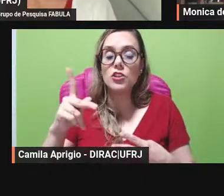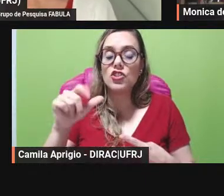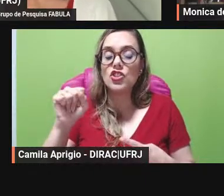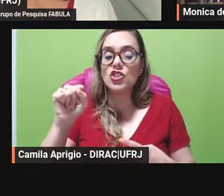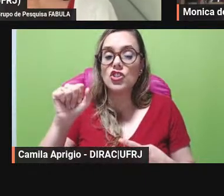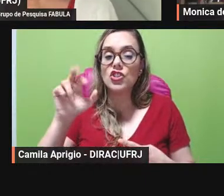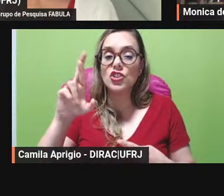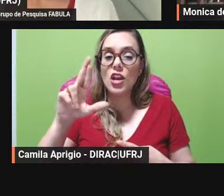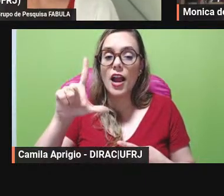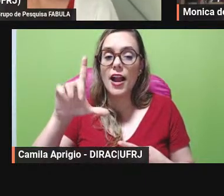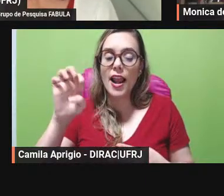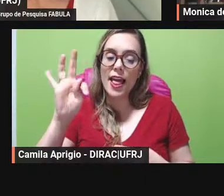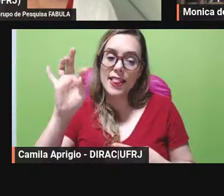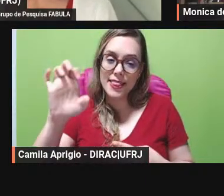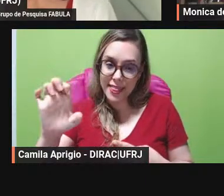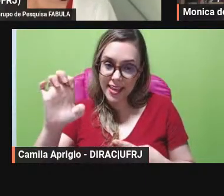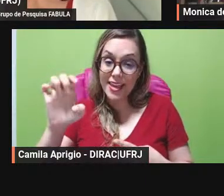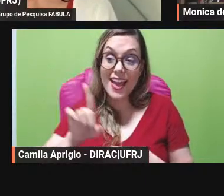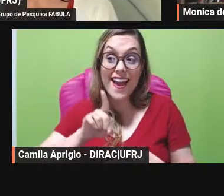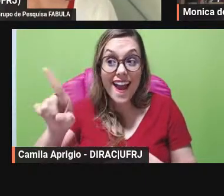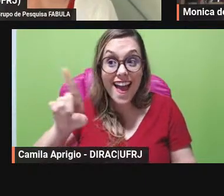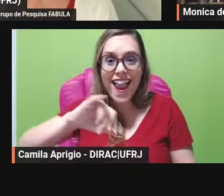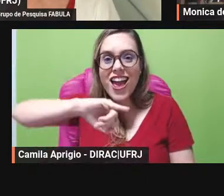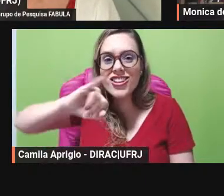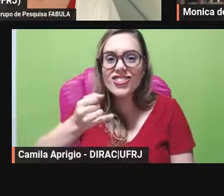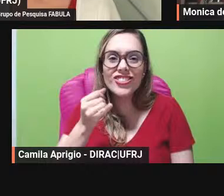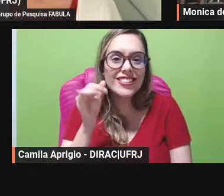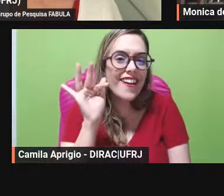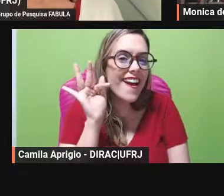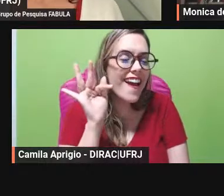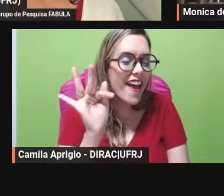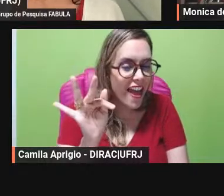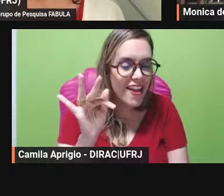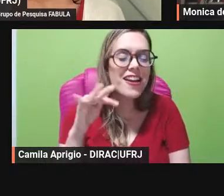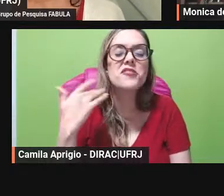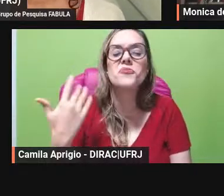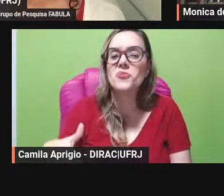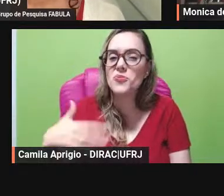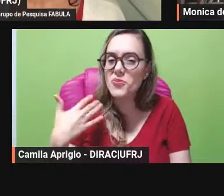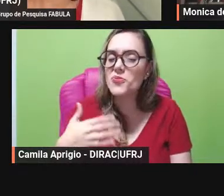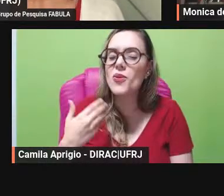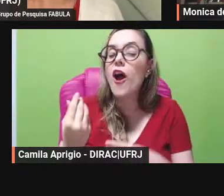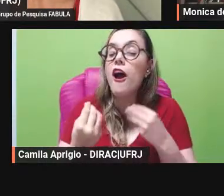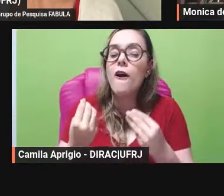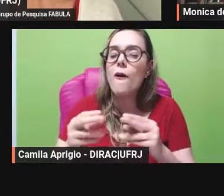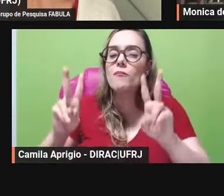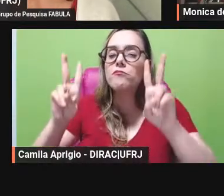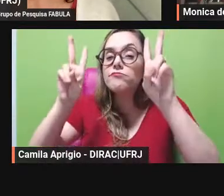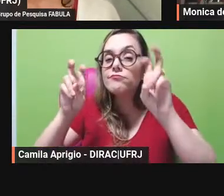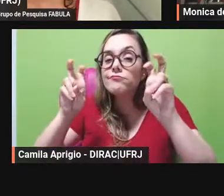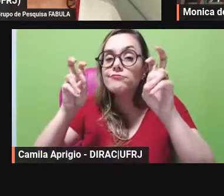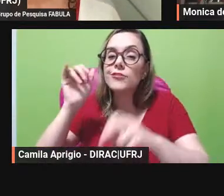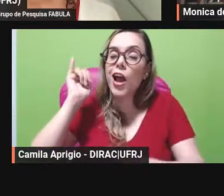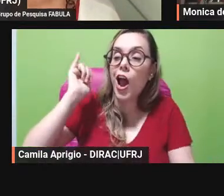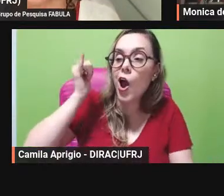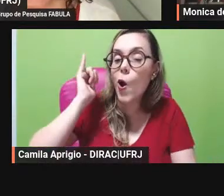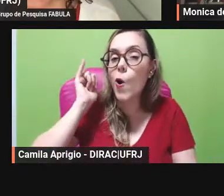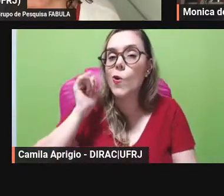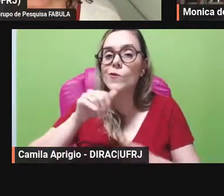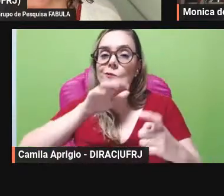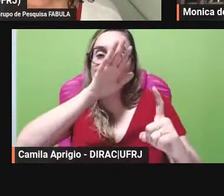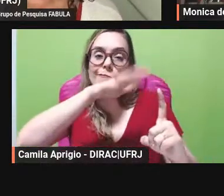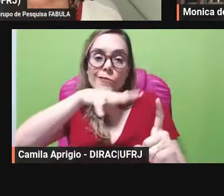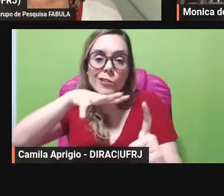de Juiz de Fora e coordenadora do belíssimo projeto de extensão Contos de Mitologia ao lado da professora Fernanda